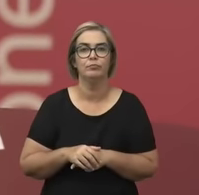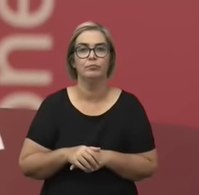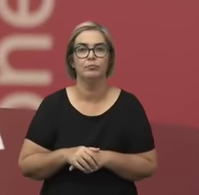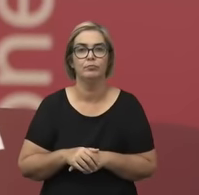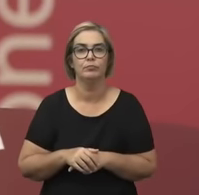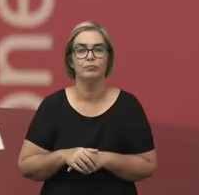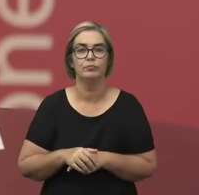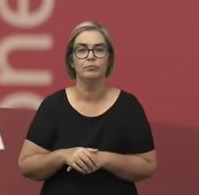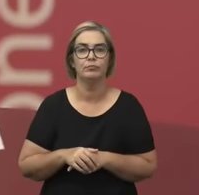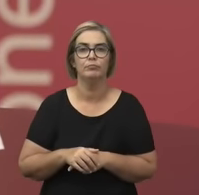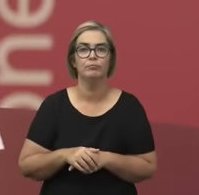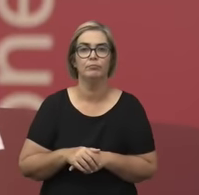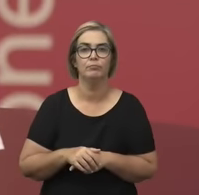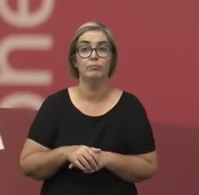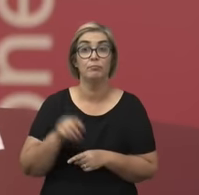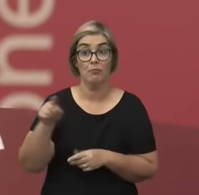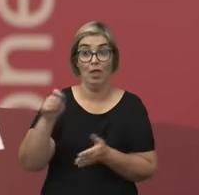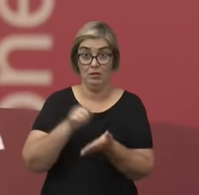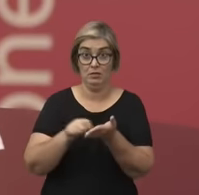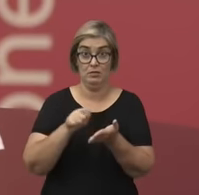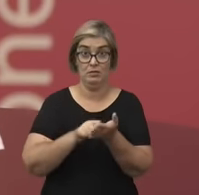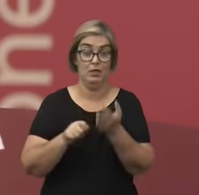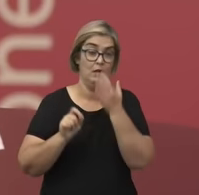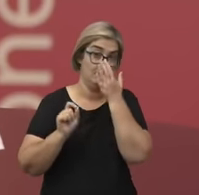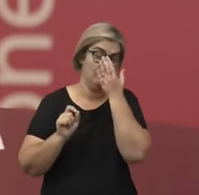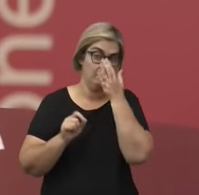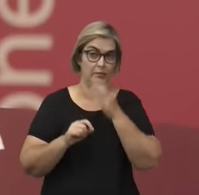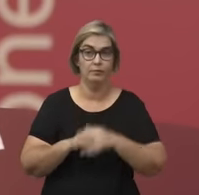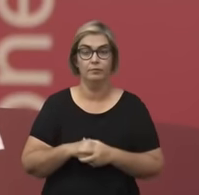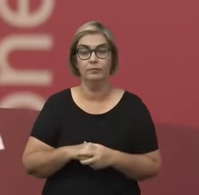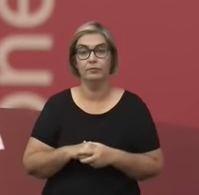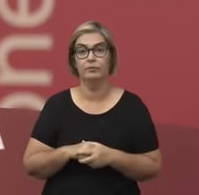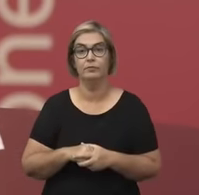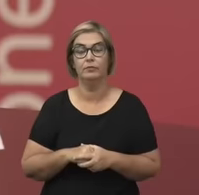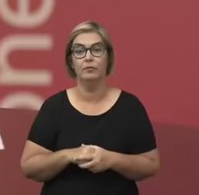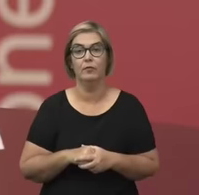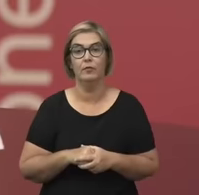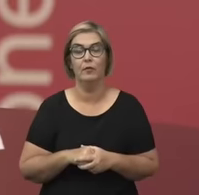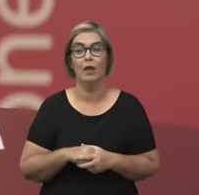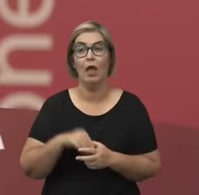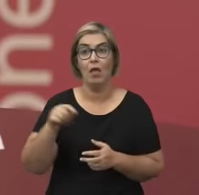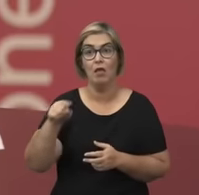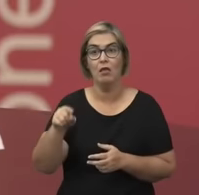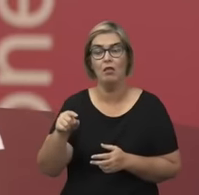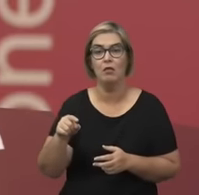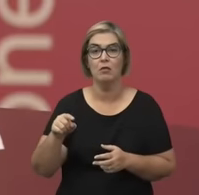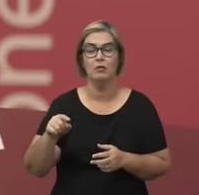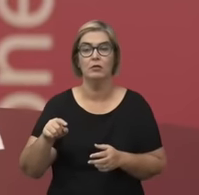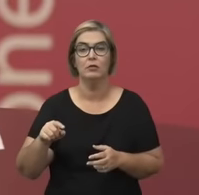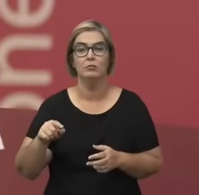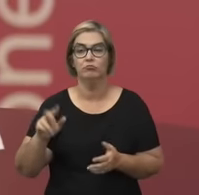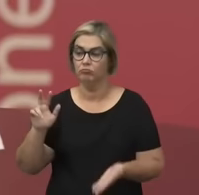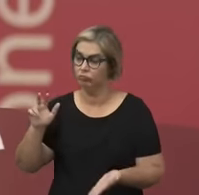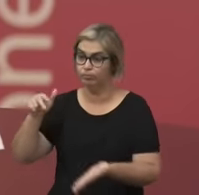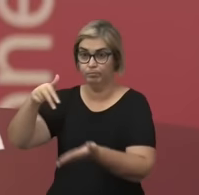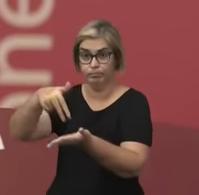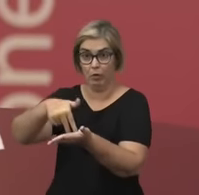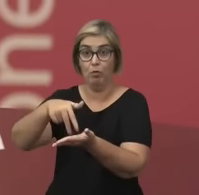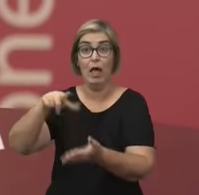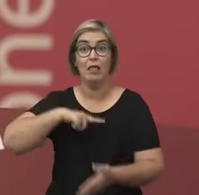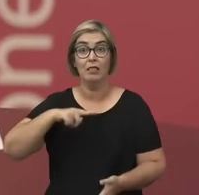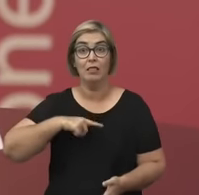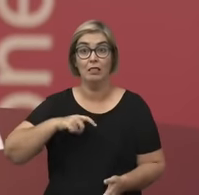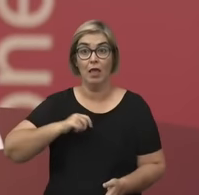Ela escreve essa peça e no meio da peça tem uma autora, tem uma personagem